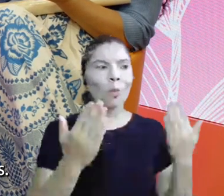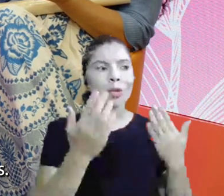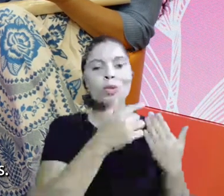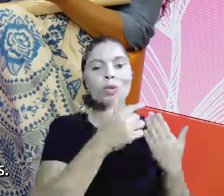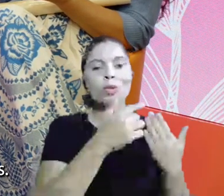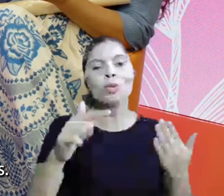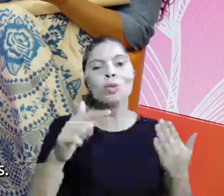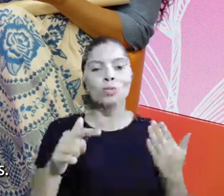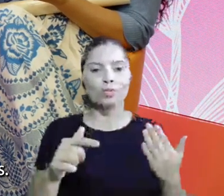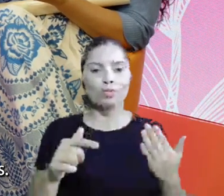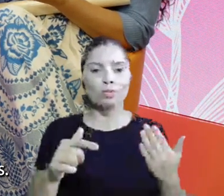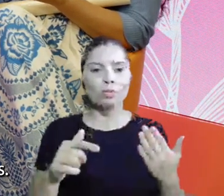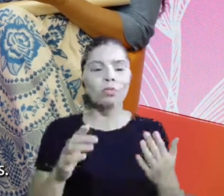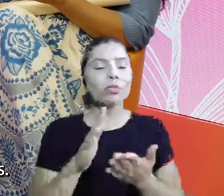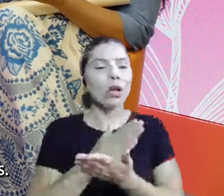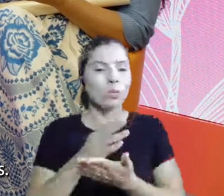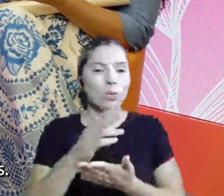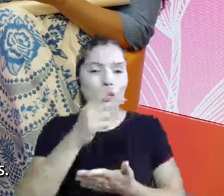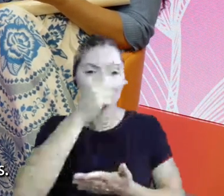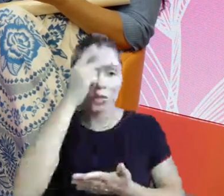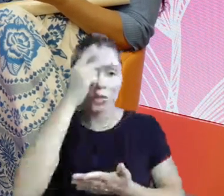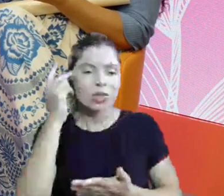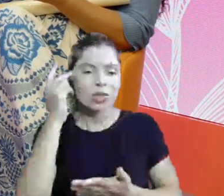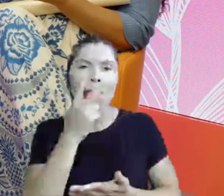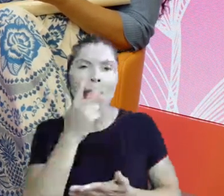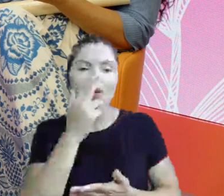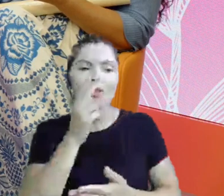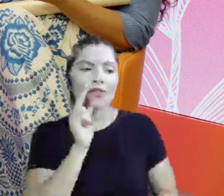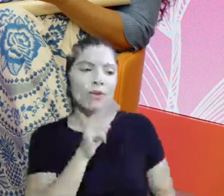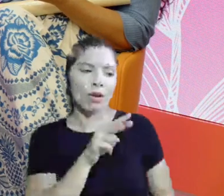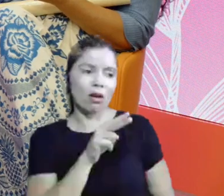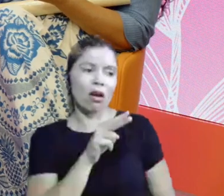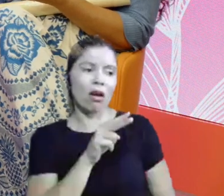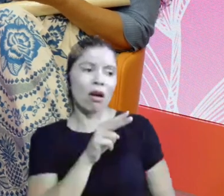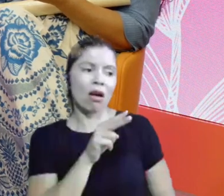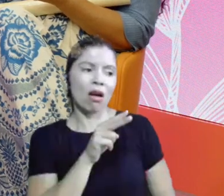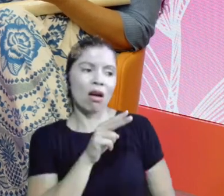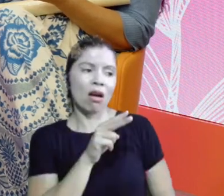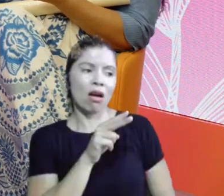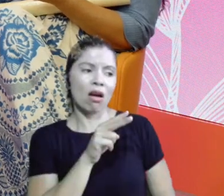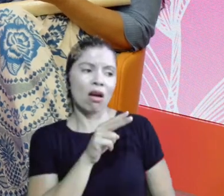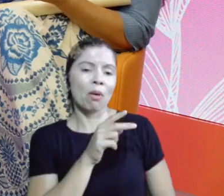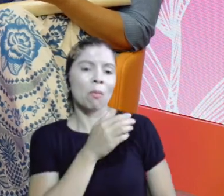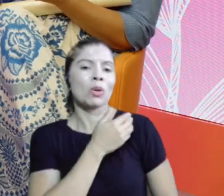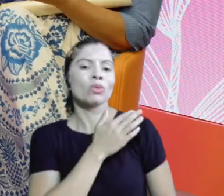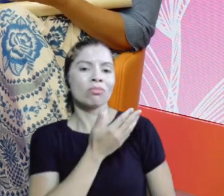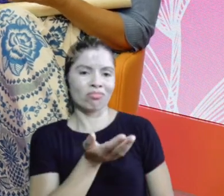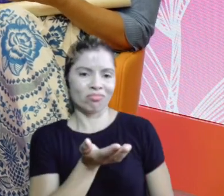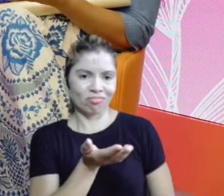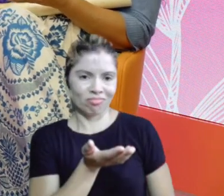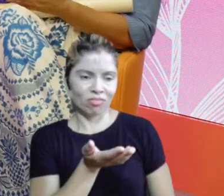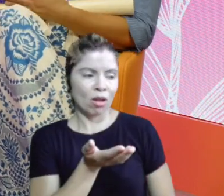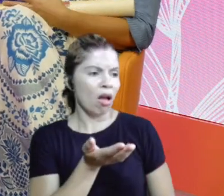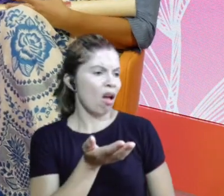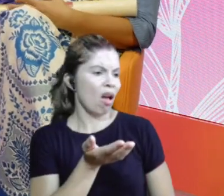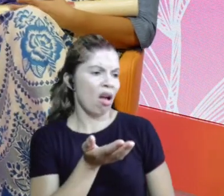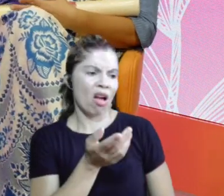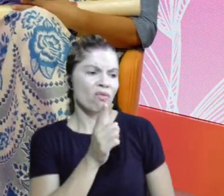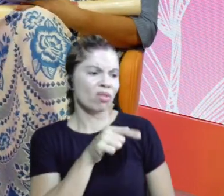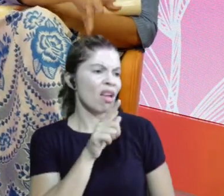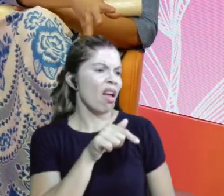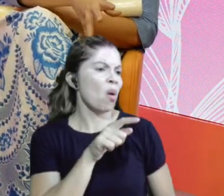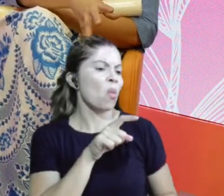as pessoas rotulam muito as coisas, então, ou você é uma agrofloresta, ou você é um agricultor, ou você